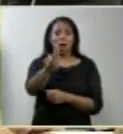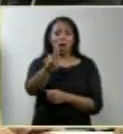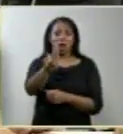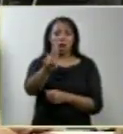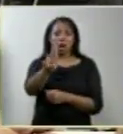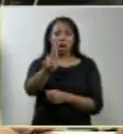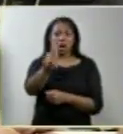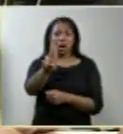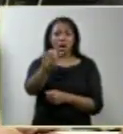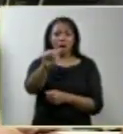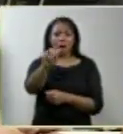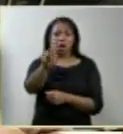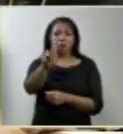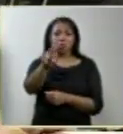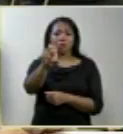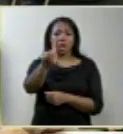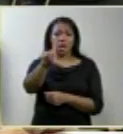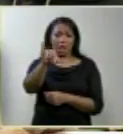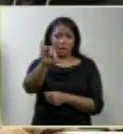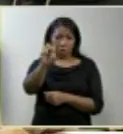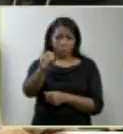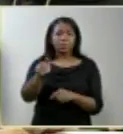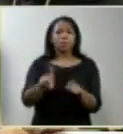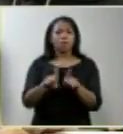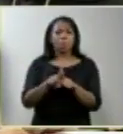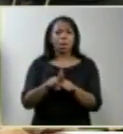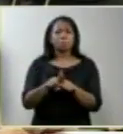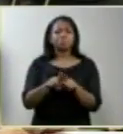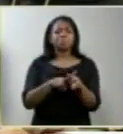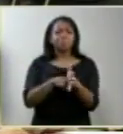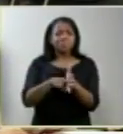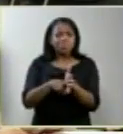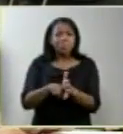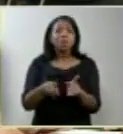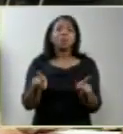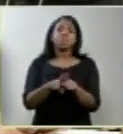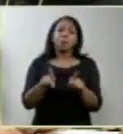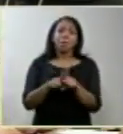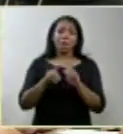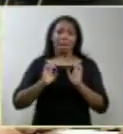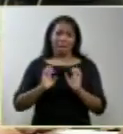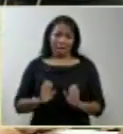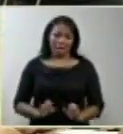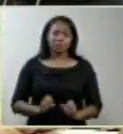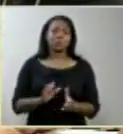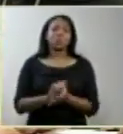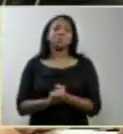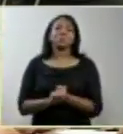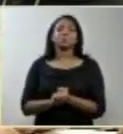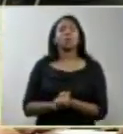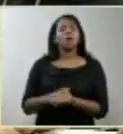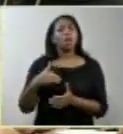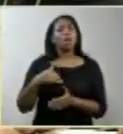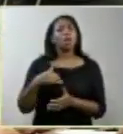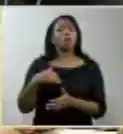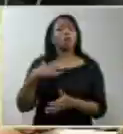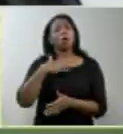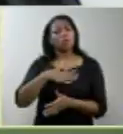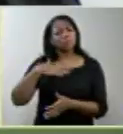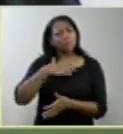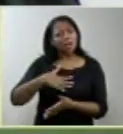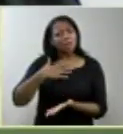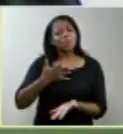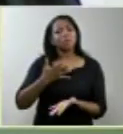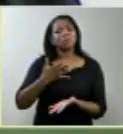tendo em vista a expressão científica e ética do professor Pinotti, eu gostaria de, muito objetivamente,